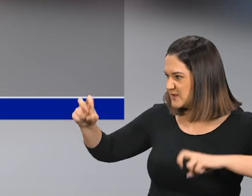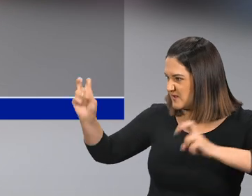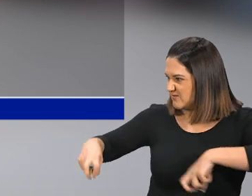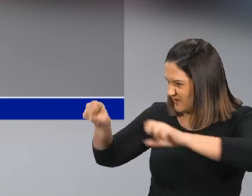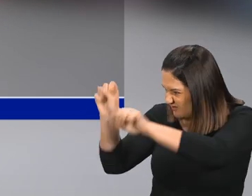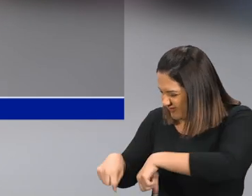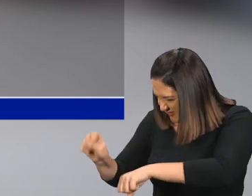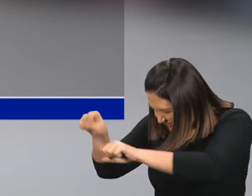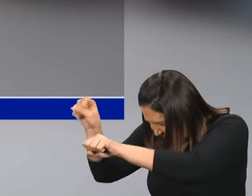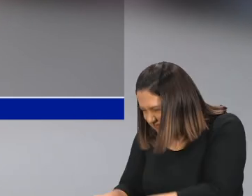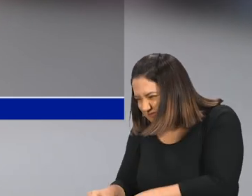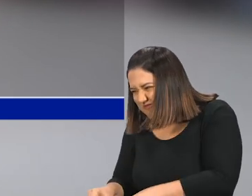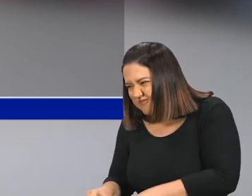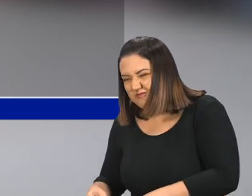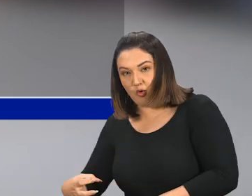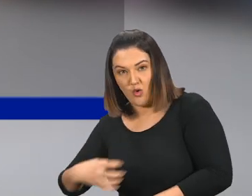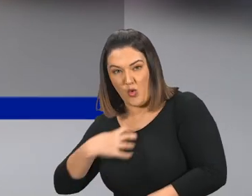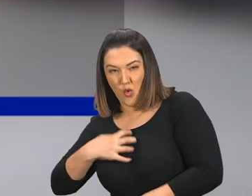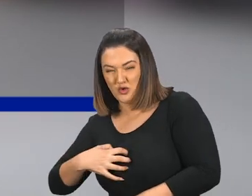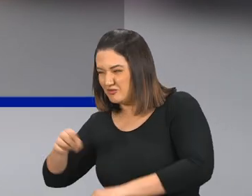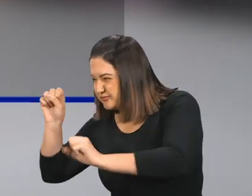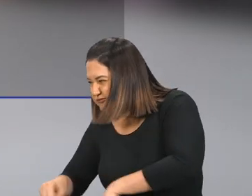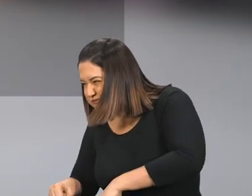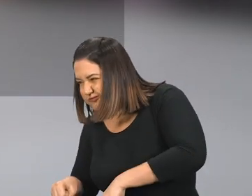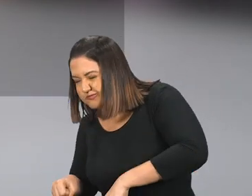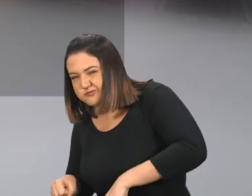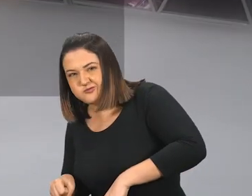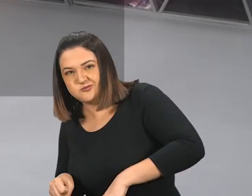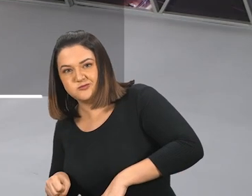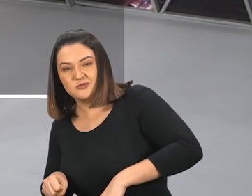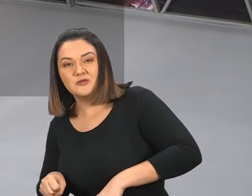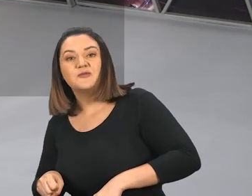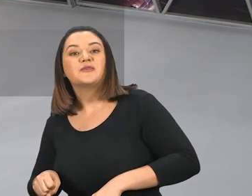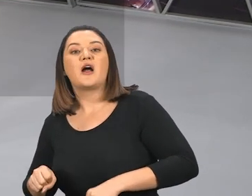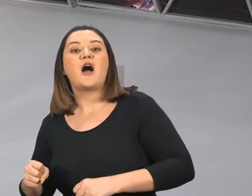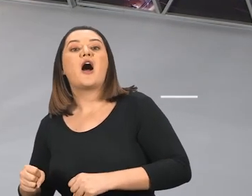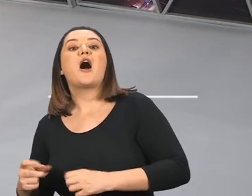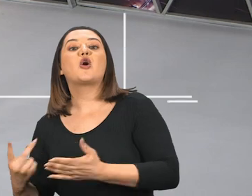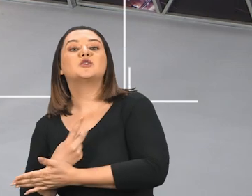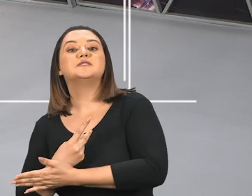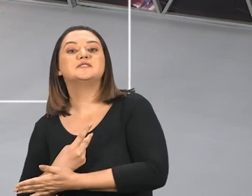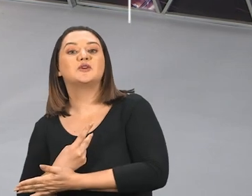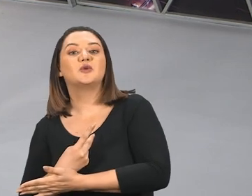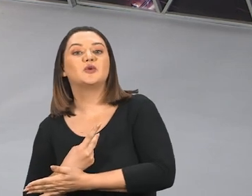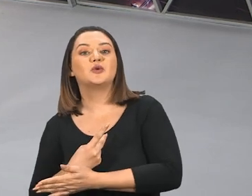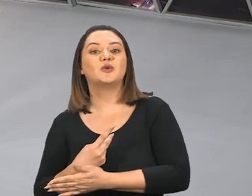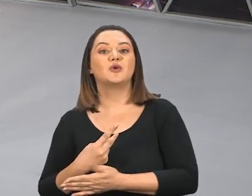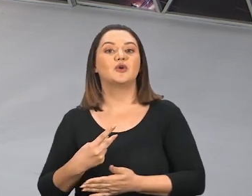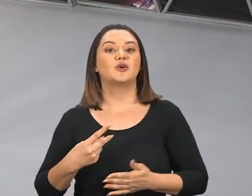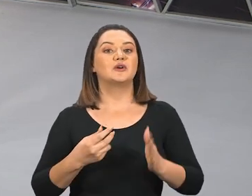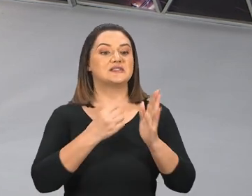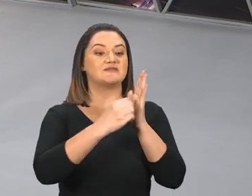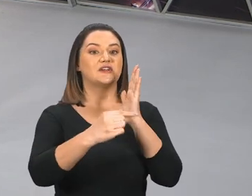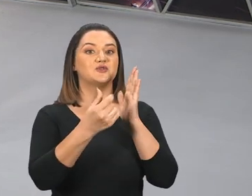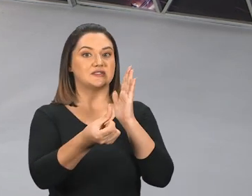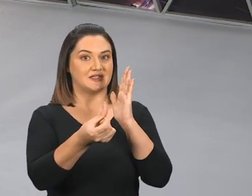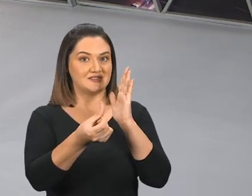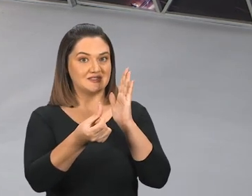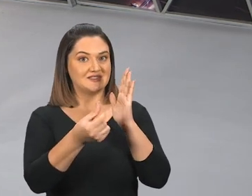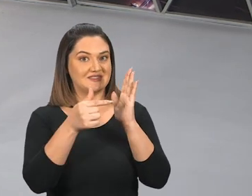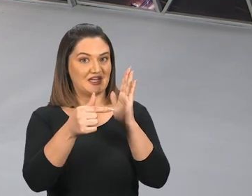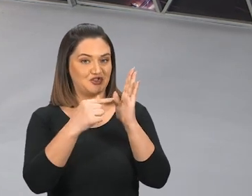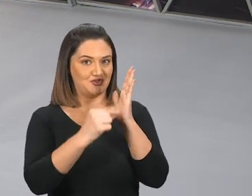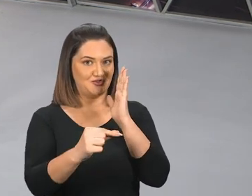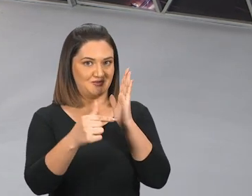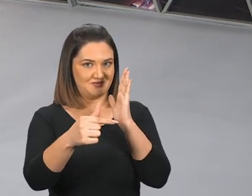diante do rio, E correu contra ele com todo o seu furioso poder. Veja, Então aqui esse verso 6, Já li duas vezes, Está bem